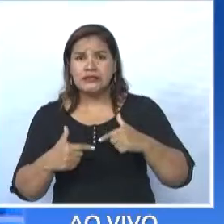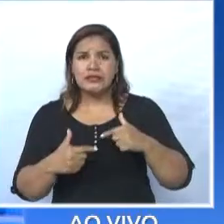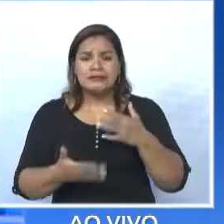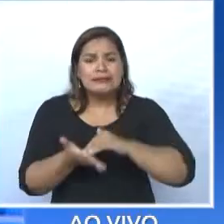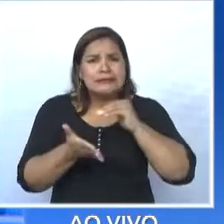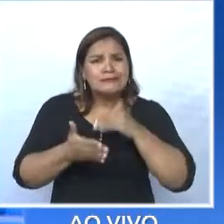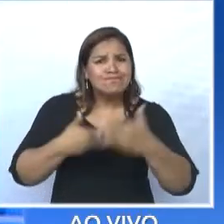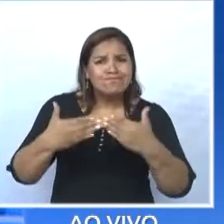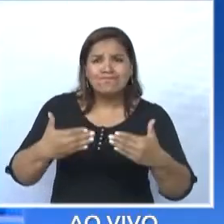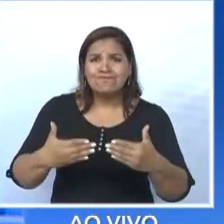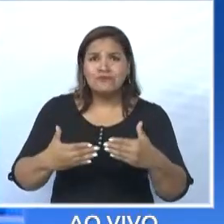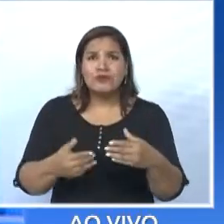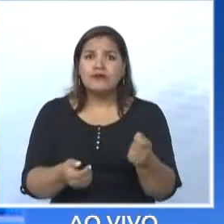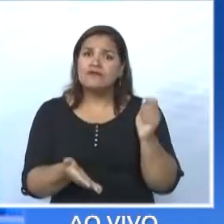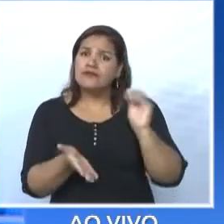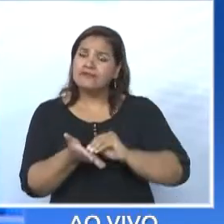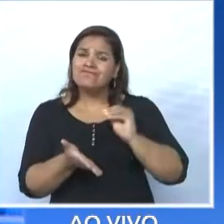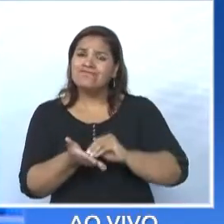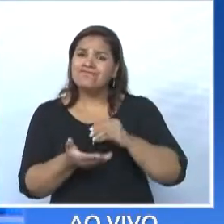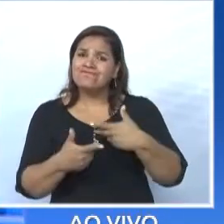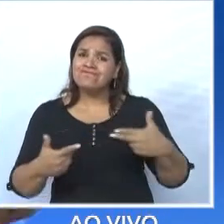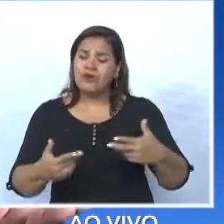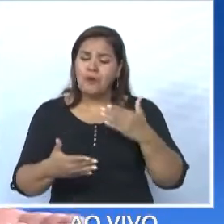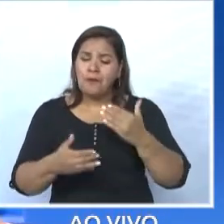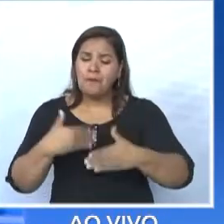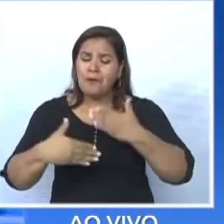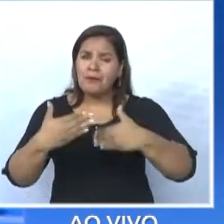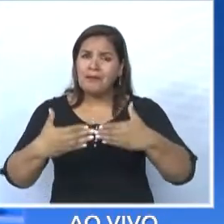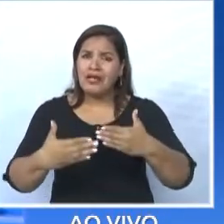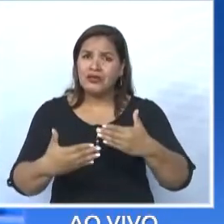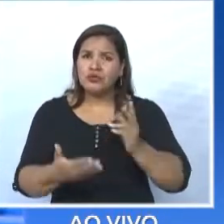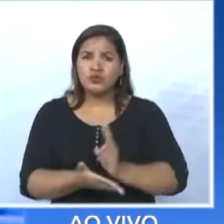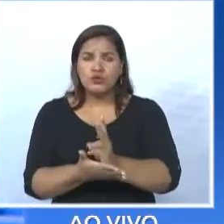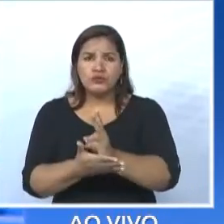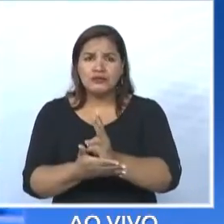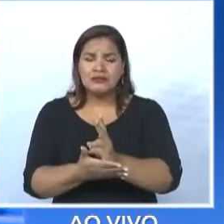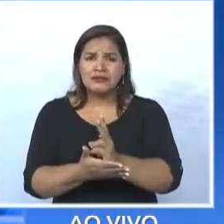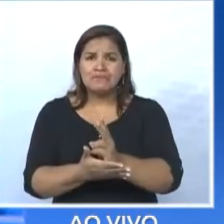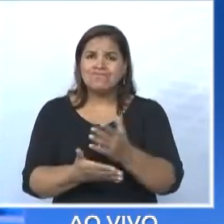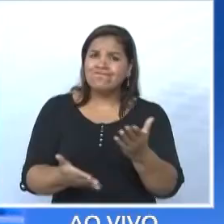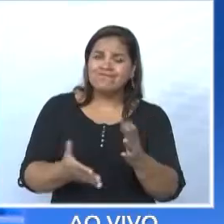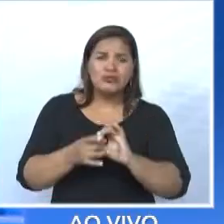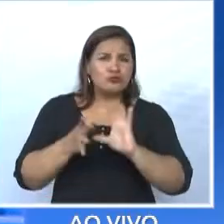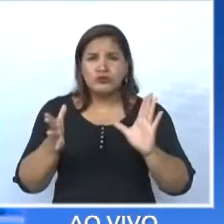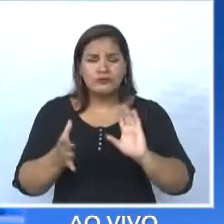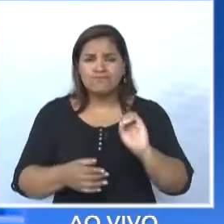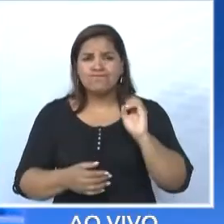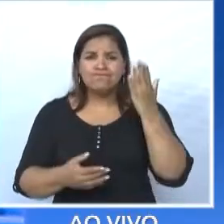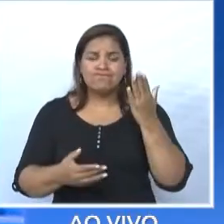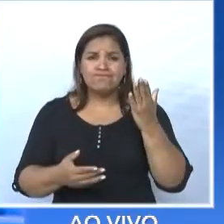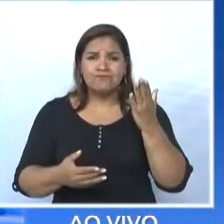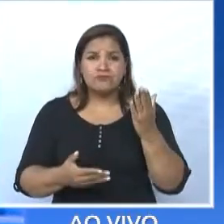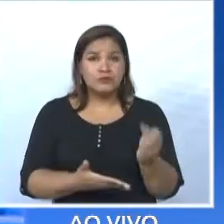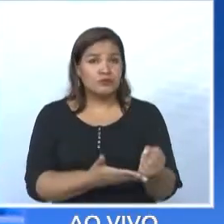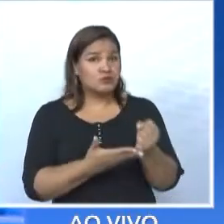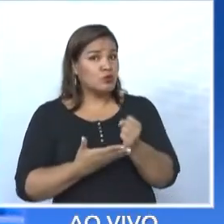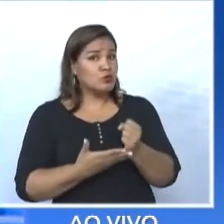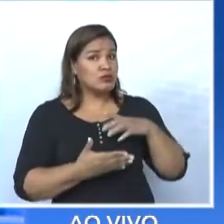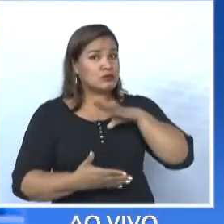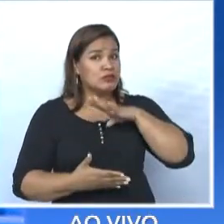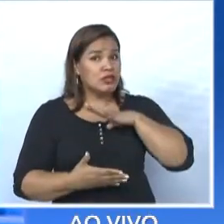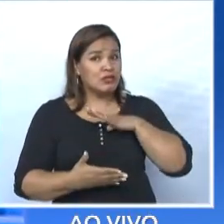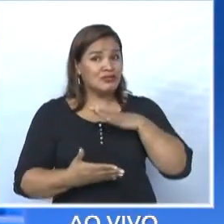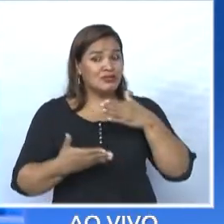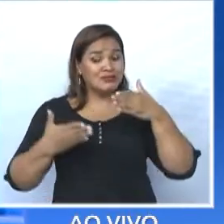e não estava fazendo com que os processos andassem, não falou nada. Deixou as coisas andarem e trouxe a nossa cidade nesse ponto e,